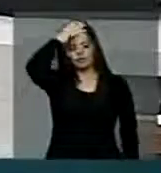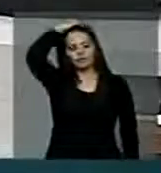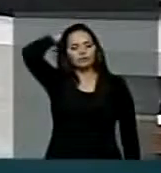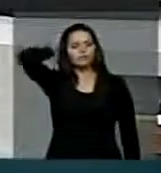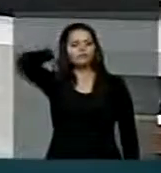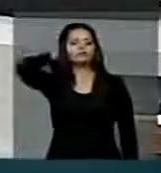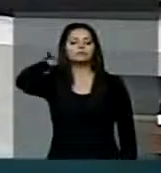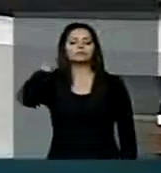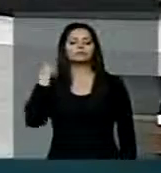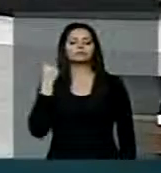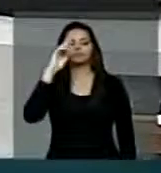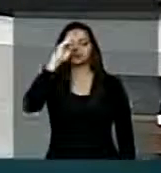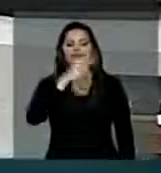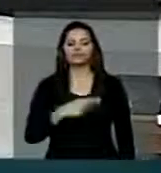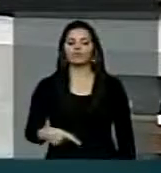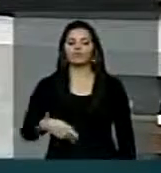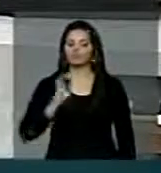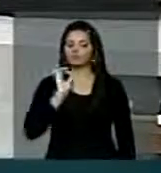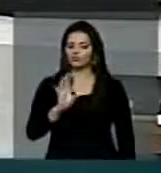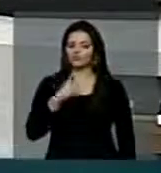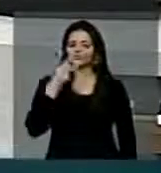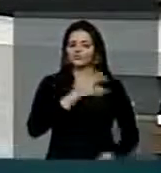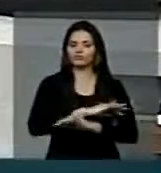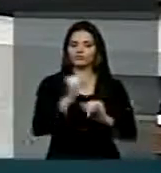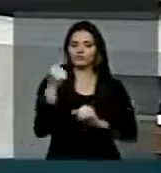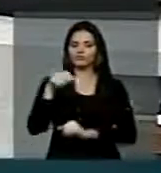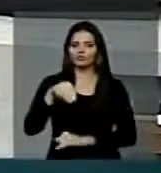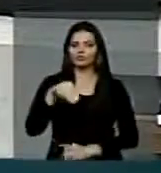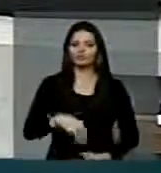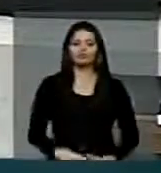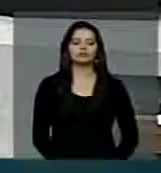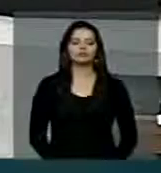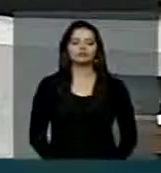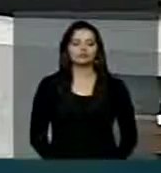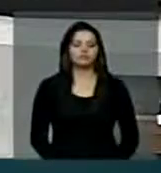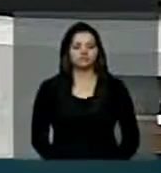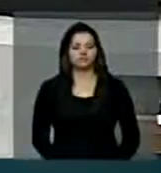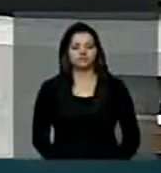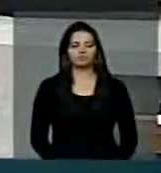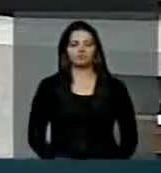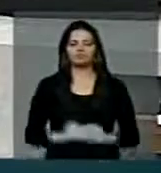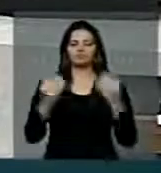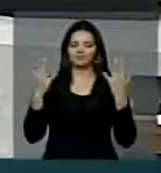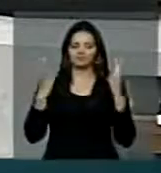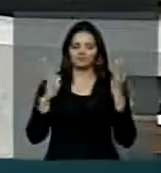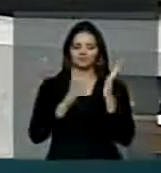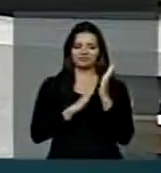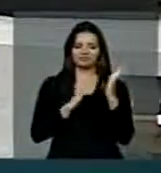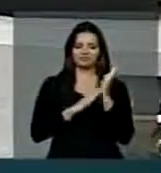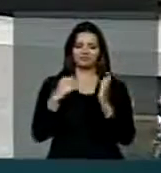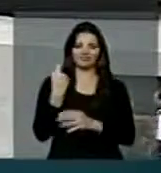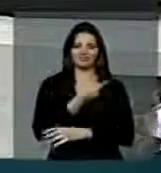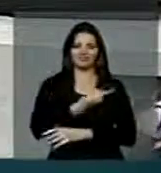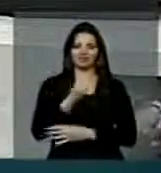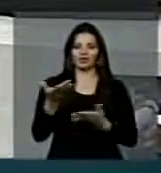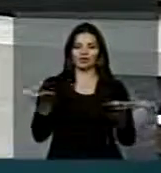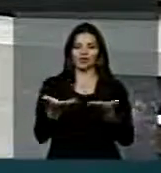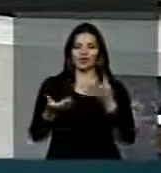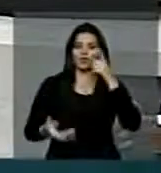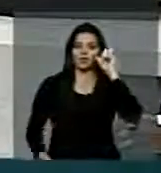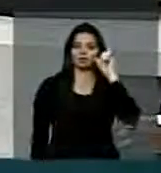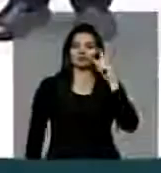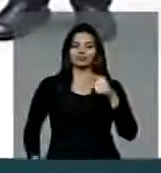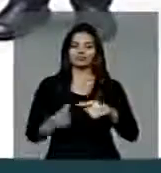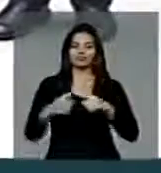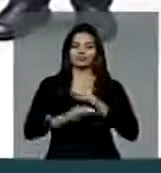Senhora Presidente, só para, vou vedando um minuto enquanto chega alguém na tribuna, para parabenizar a Câmara ontem e um fato que é importante dizer a